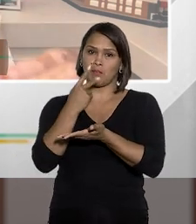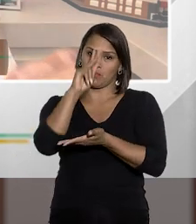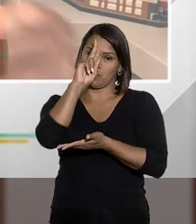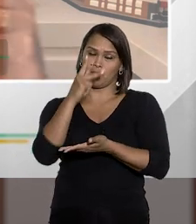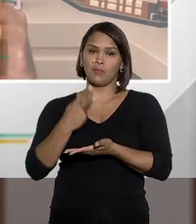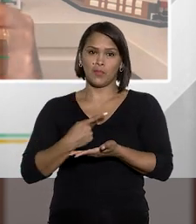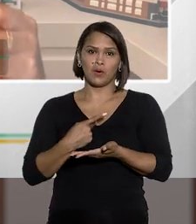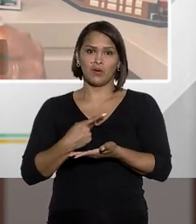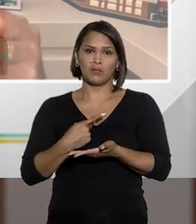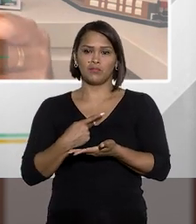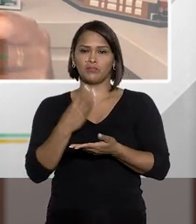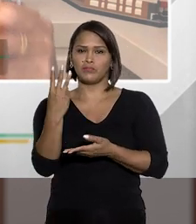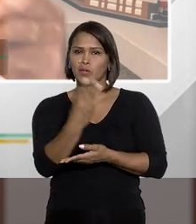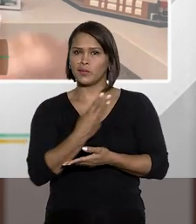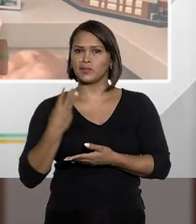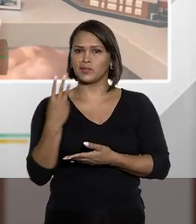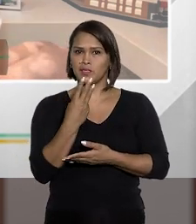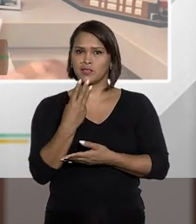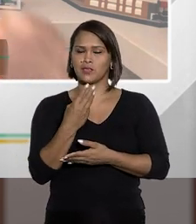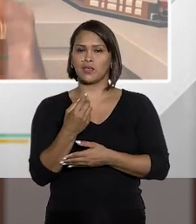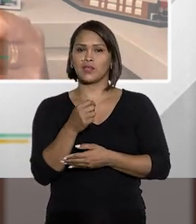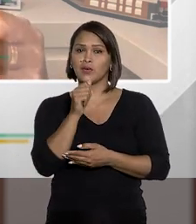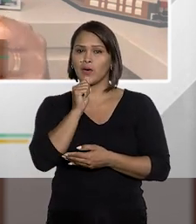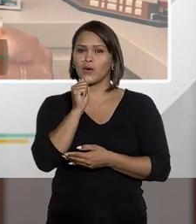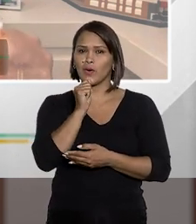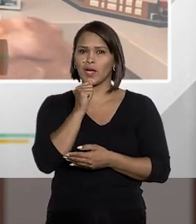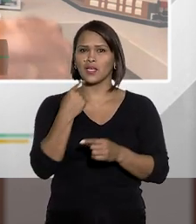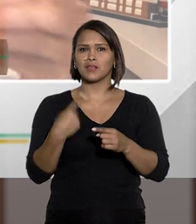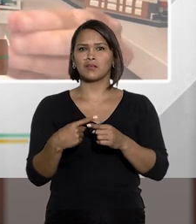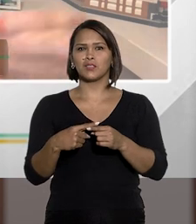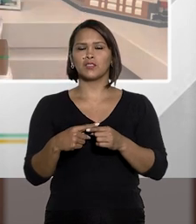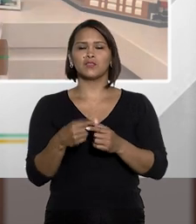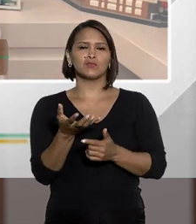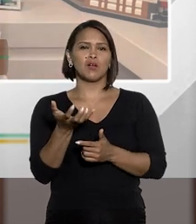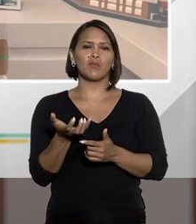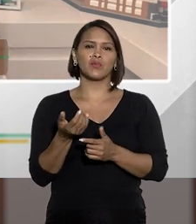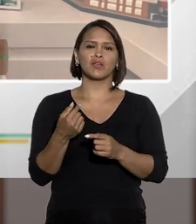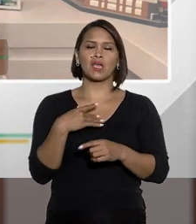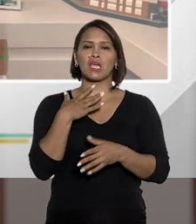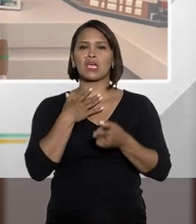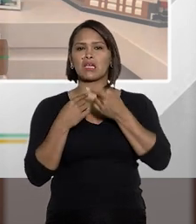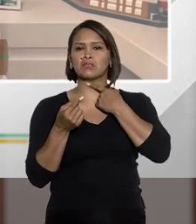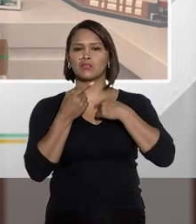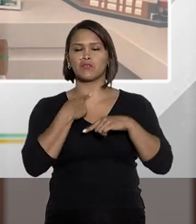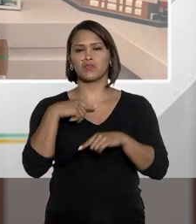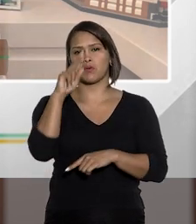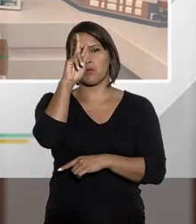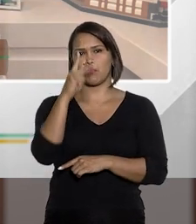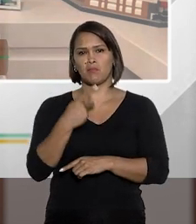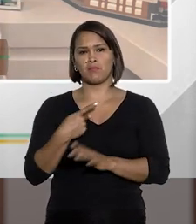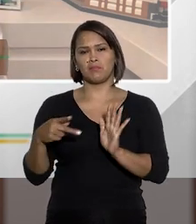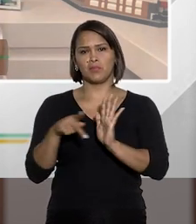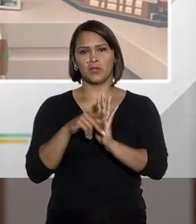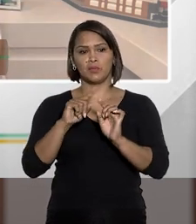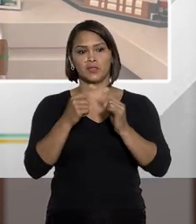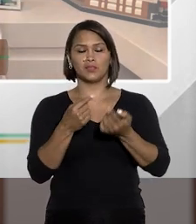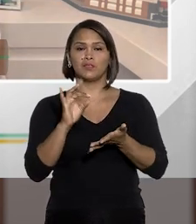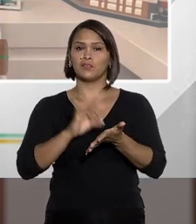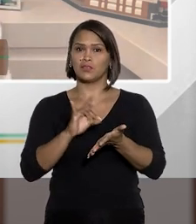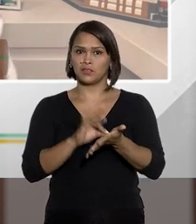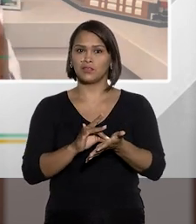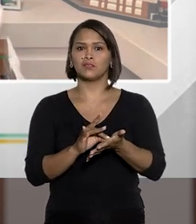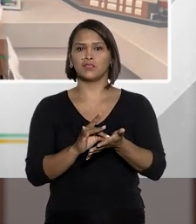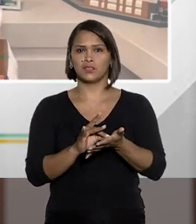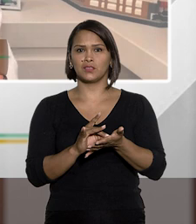beneficiar a si mesmo ou a terceiro, ou ainda por mero capricho ou satisfação pessoal. Então, na